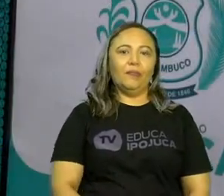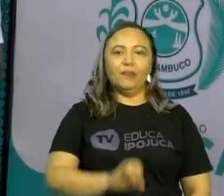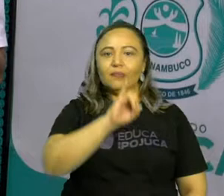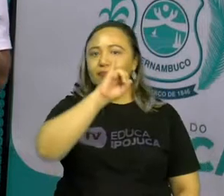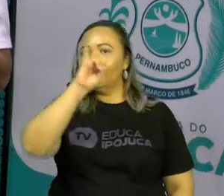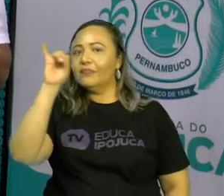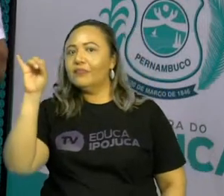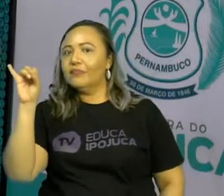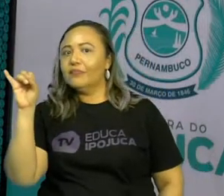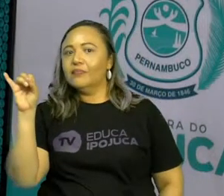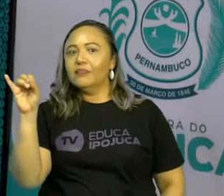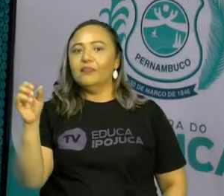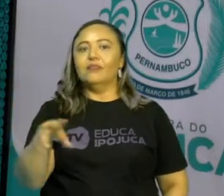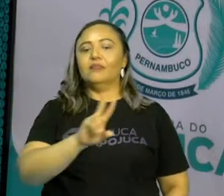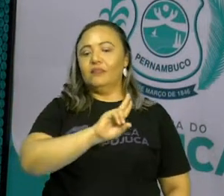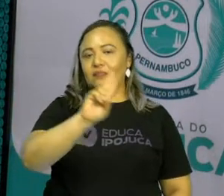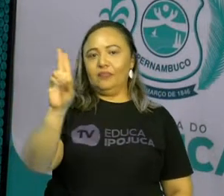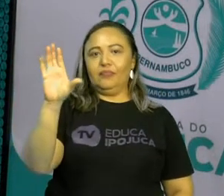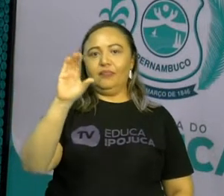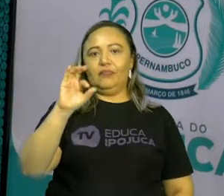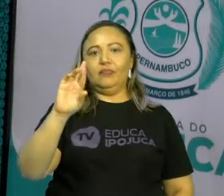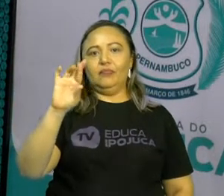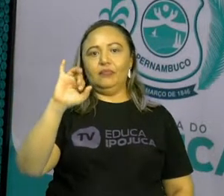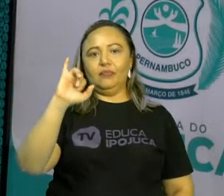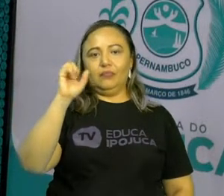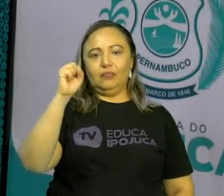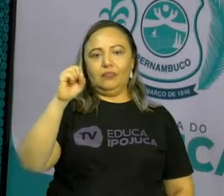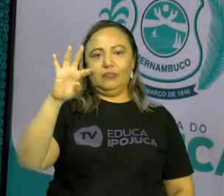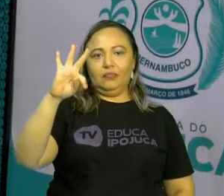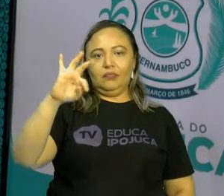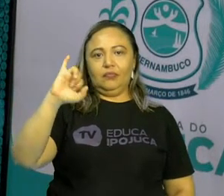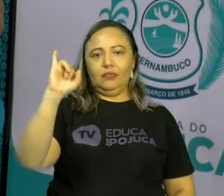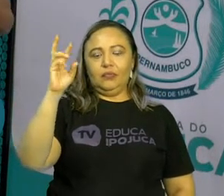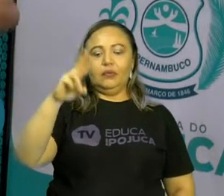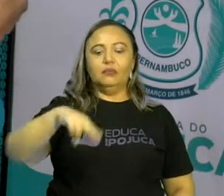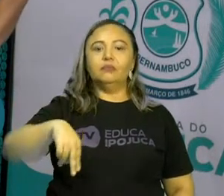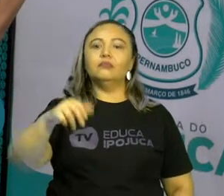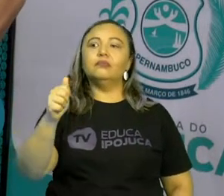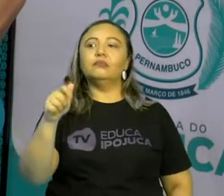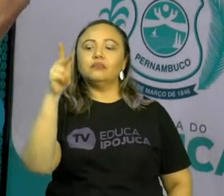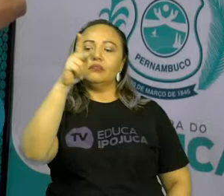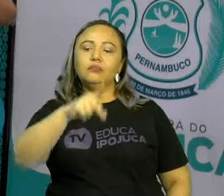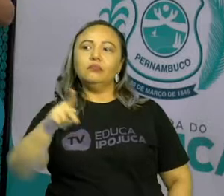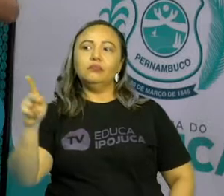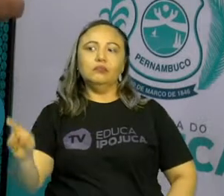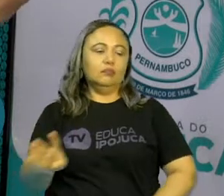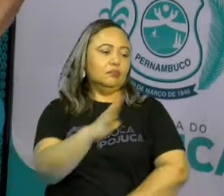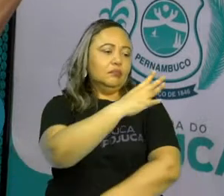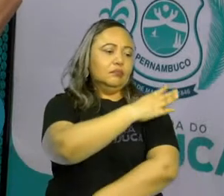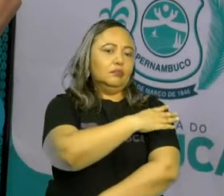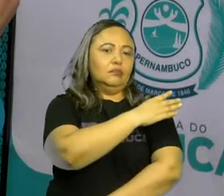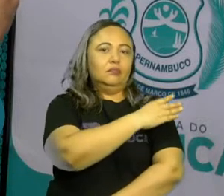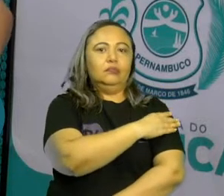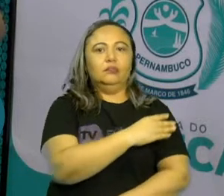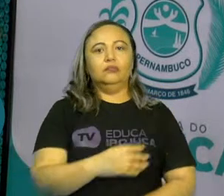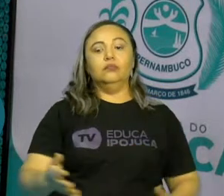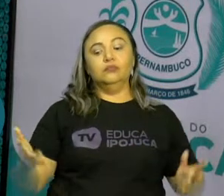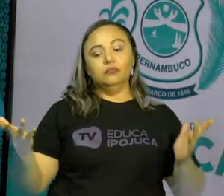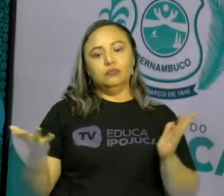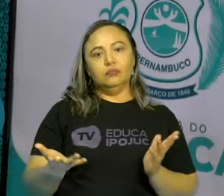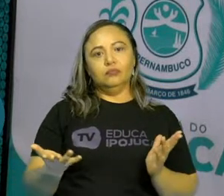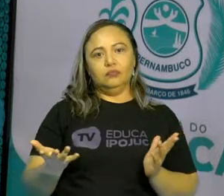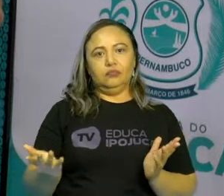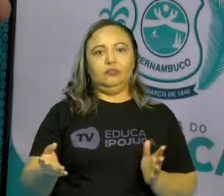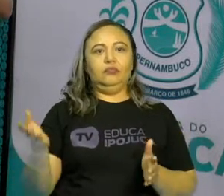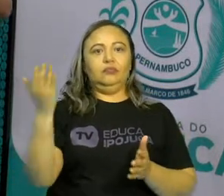Olá, meu nome é Cristina Chagas, sou professora do quarto ano e hoje nós vamos ter uma aula de ciência sobre